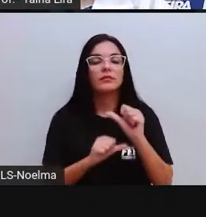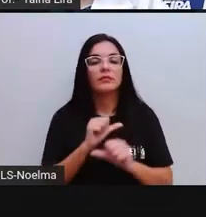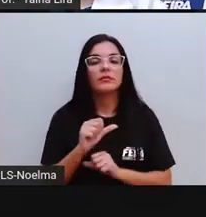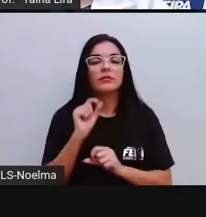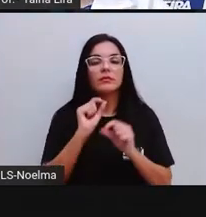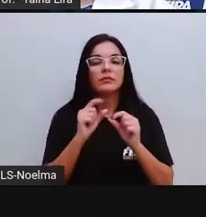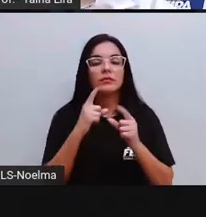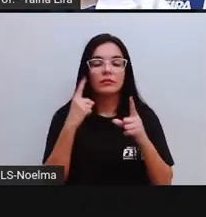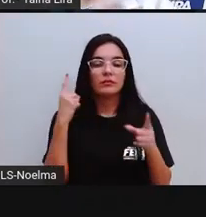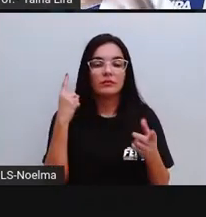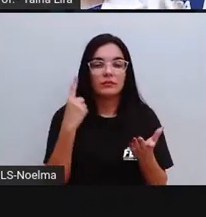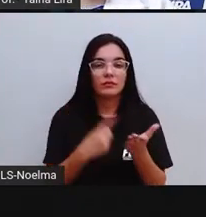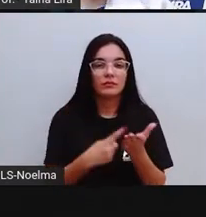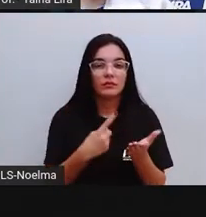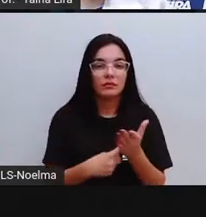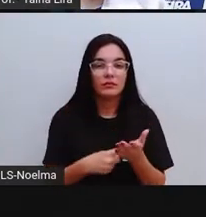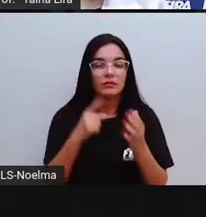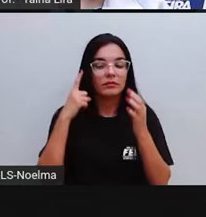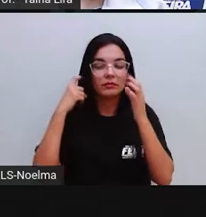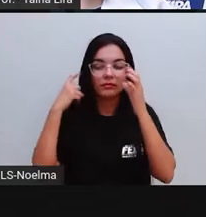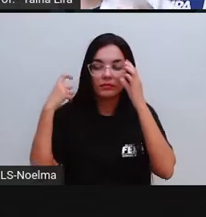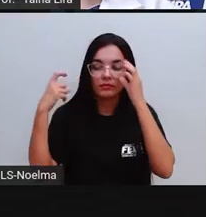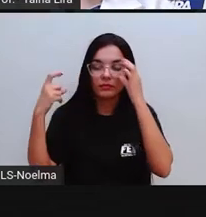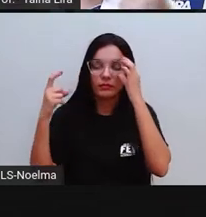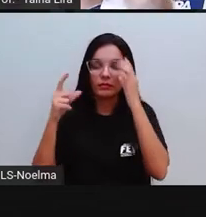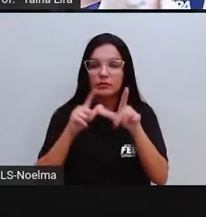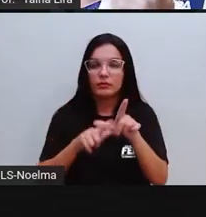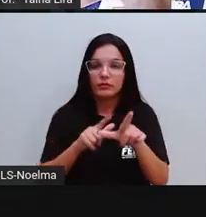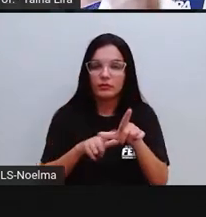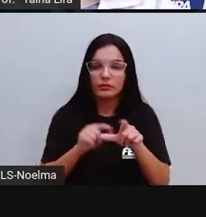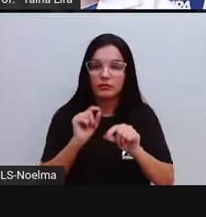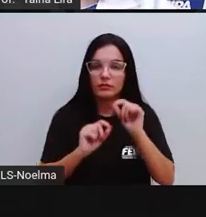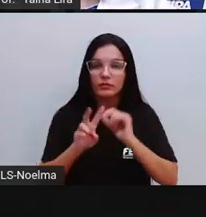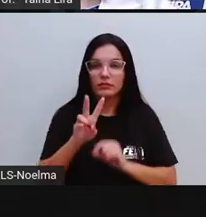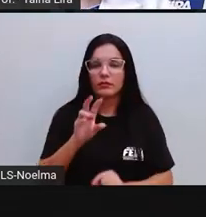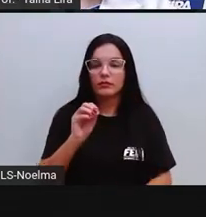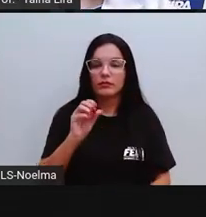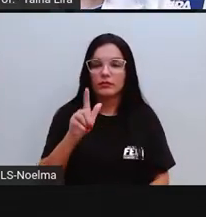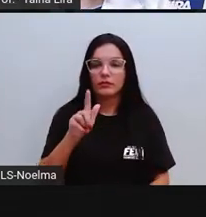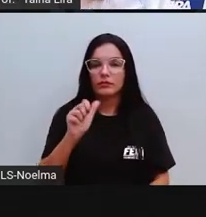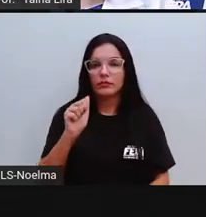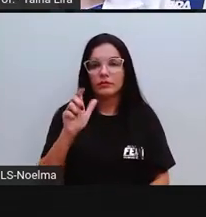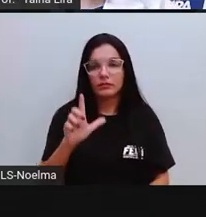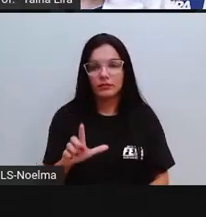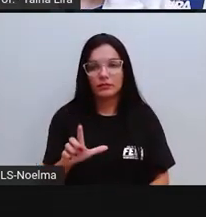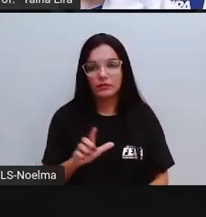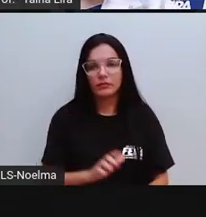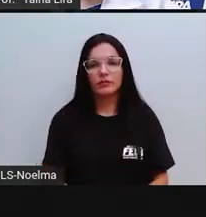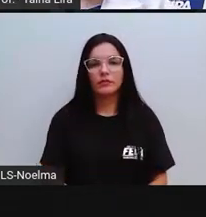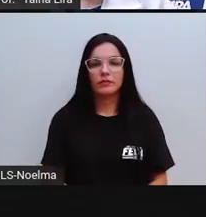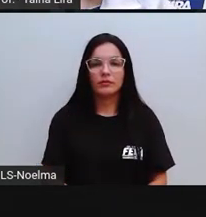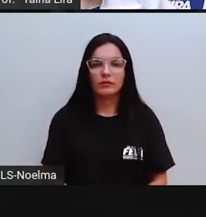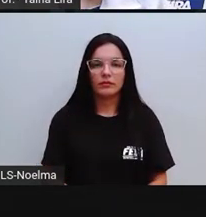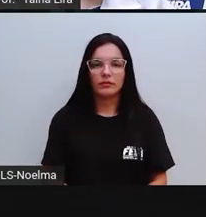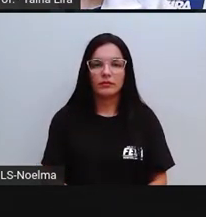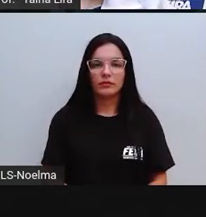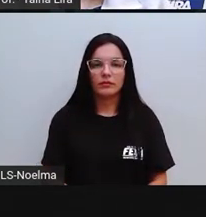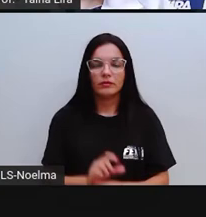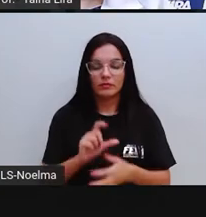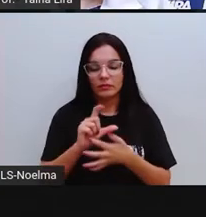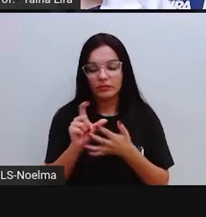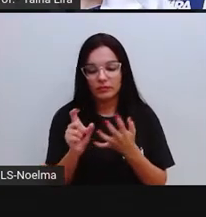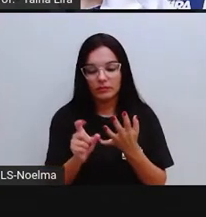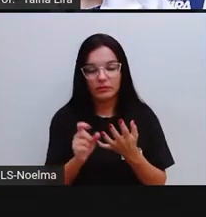determinou o som da letrinha segundo ano foi a vogal, que está acompanhando aí a letra G,